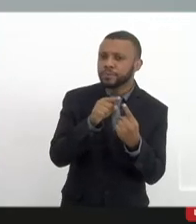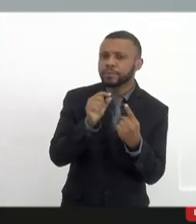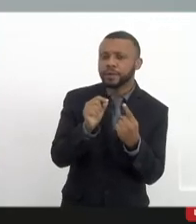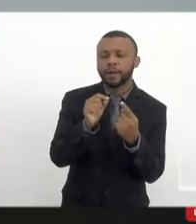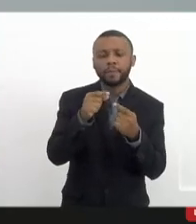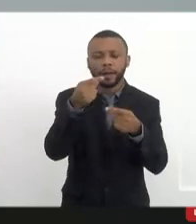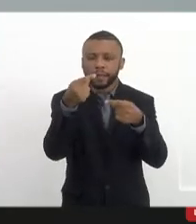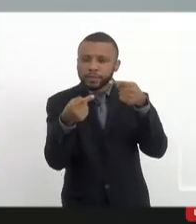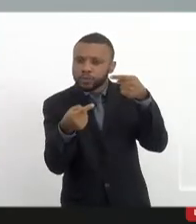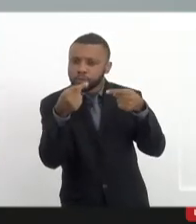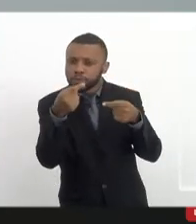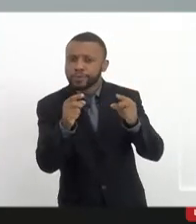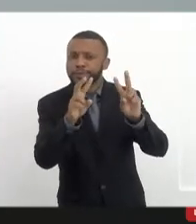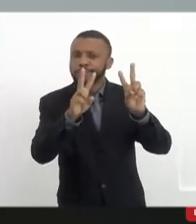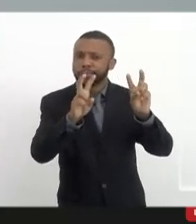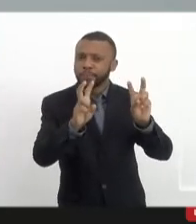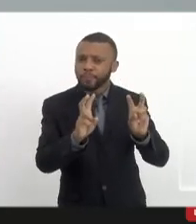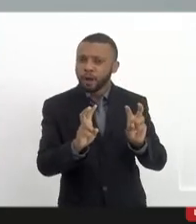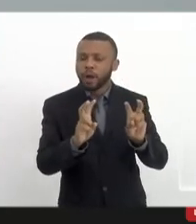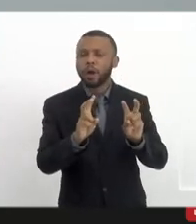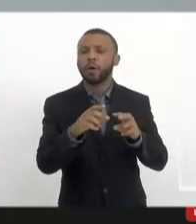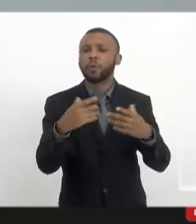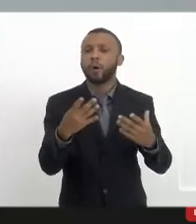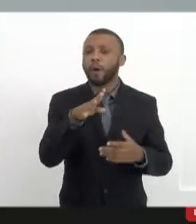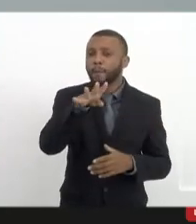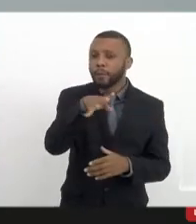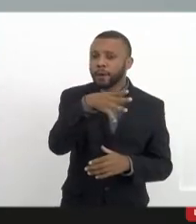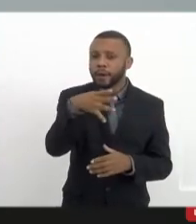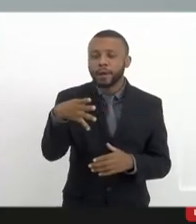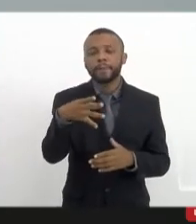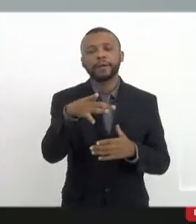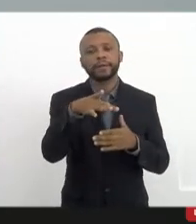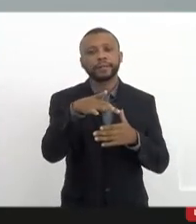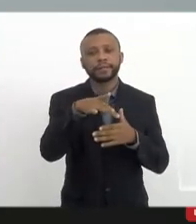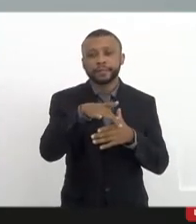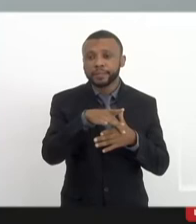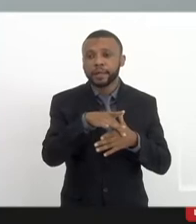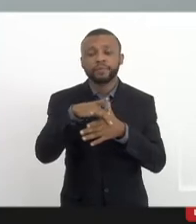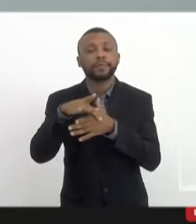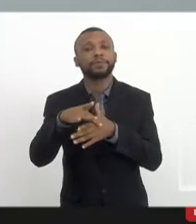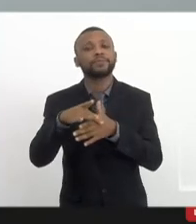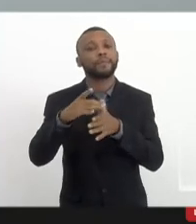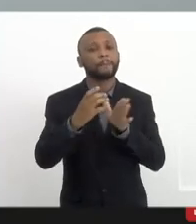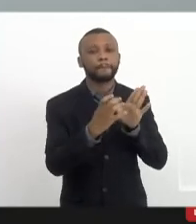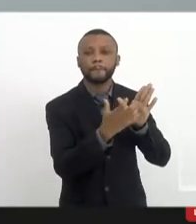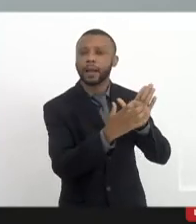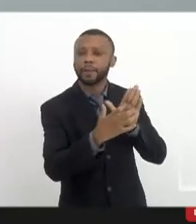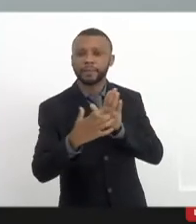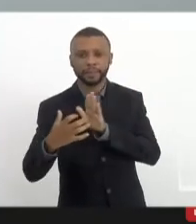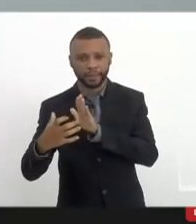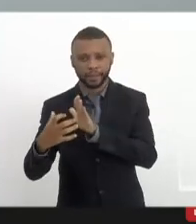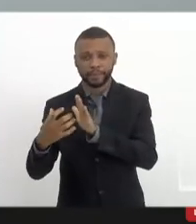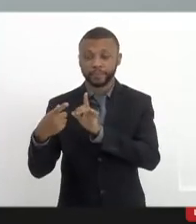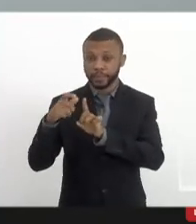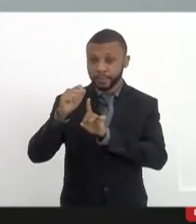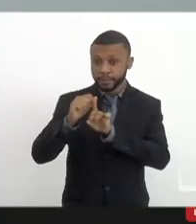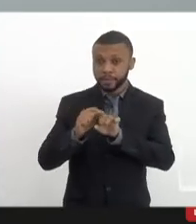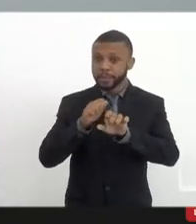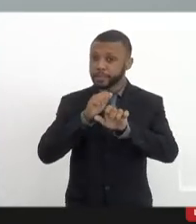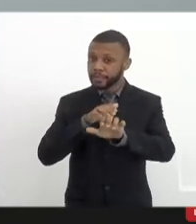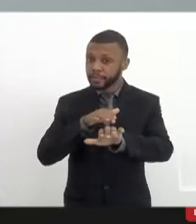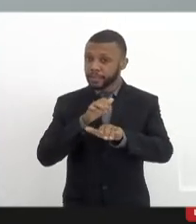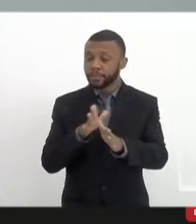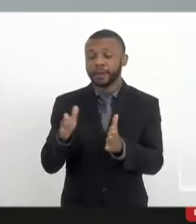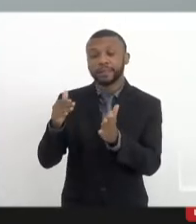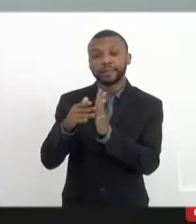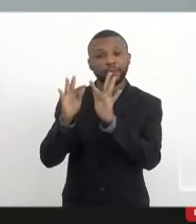pautar o programa de trabalho da frente parlamentar no próximo período. Então, gente podia, ainda no mês de setembro, quem sabe até o